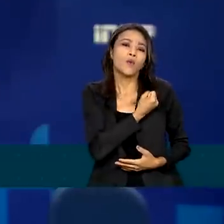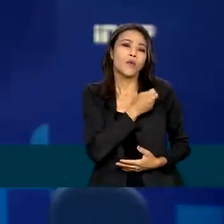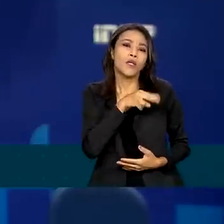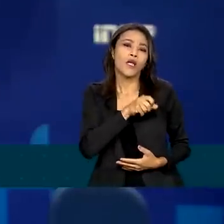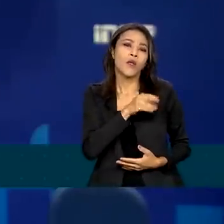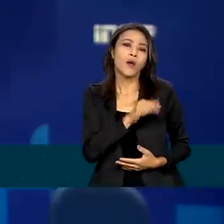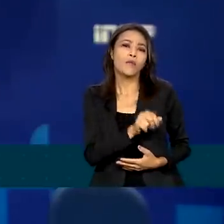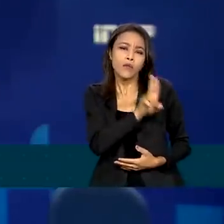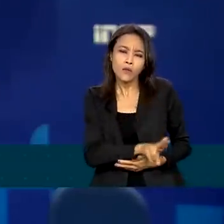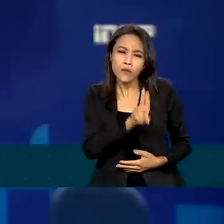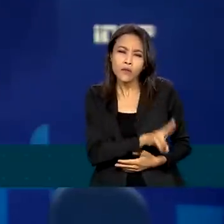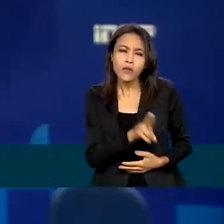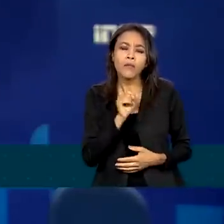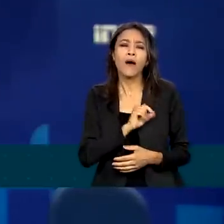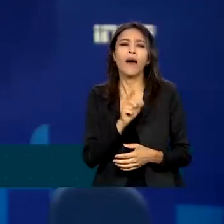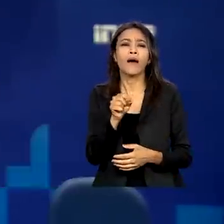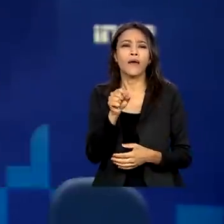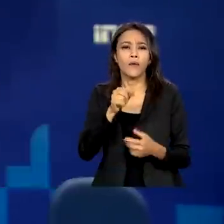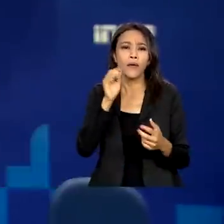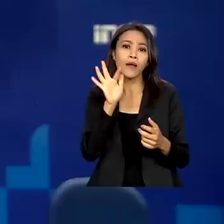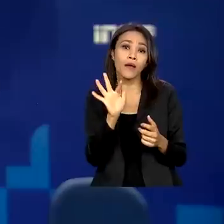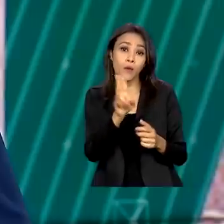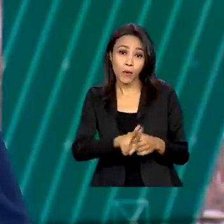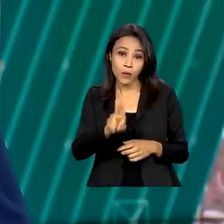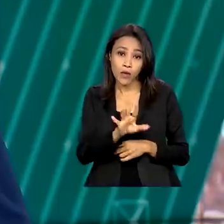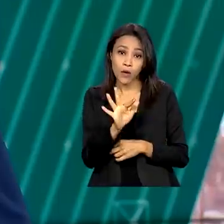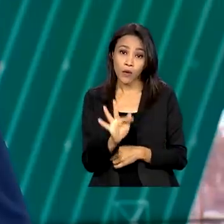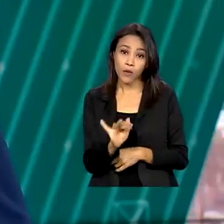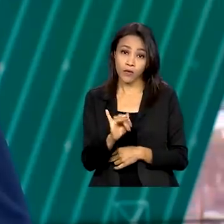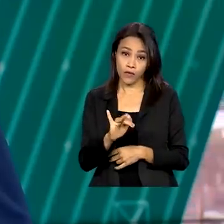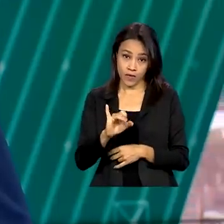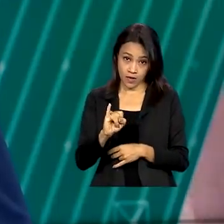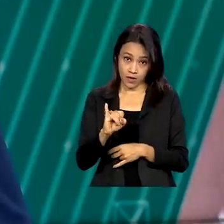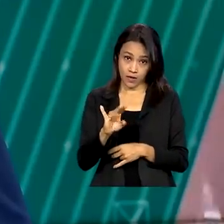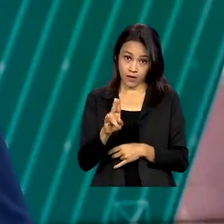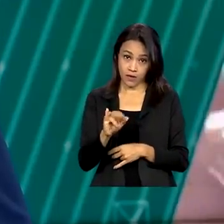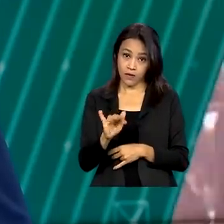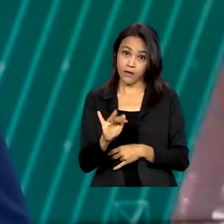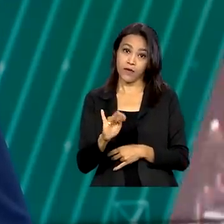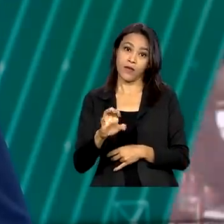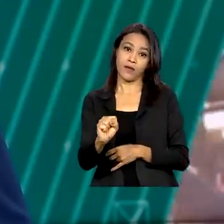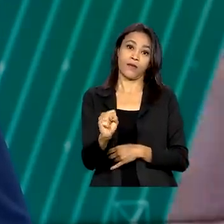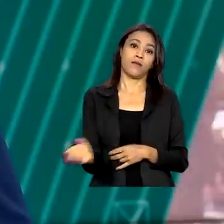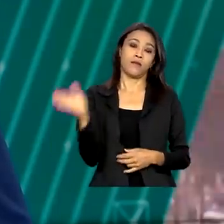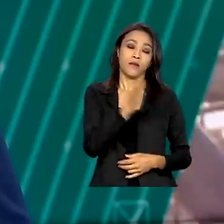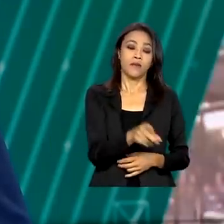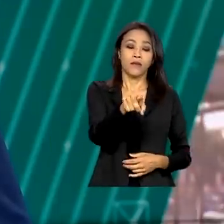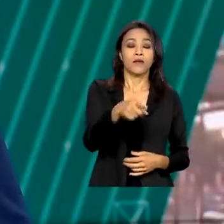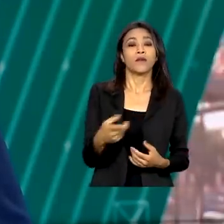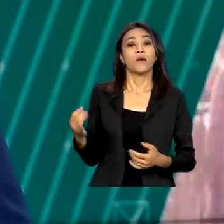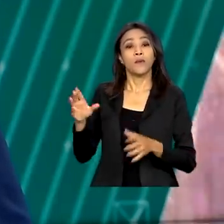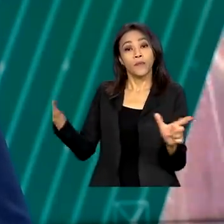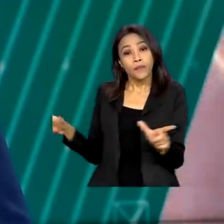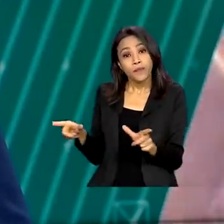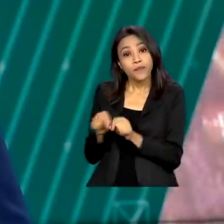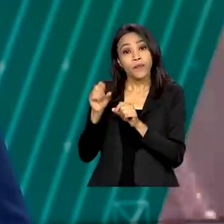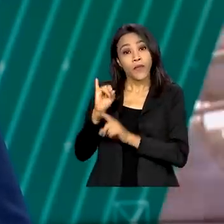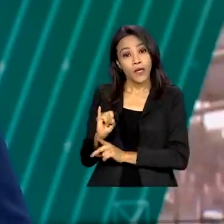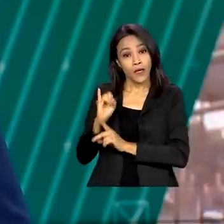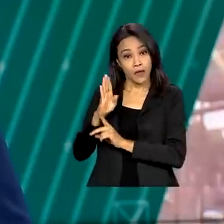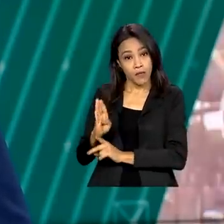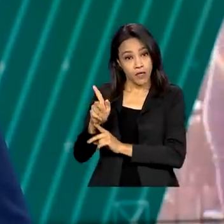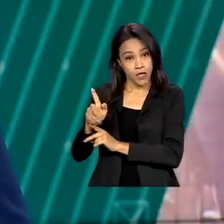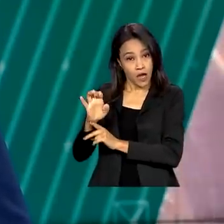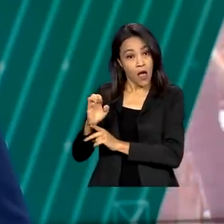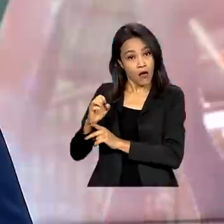financiamento estudantil por meio do FIES. O IBGE está autorizado a contratar pessoal sem processo